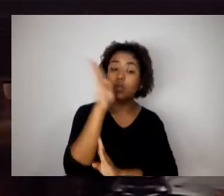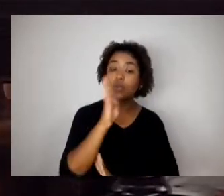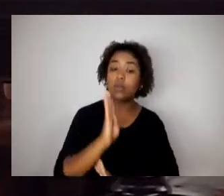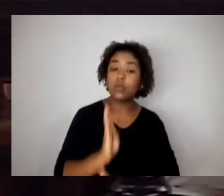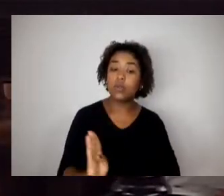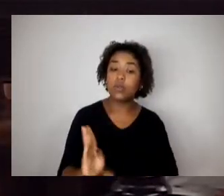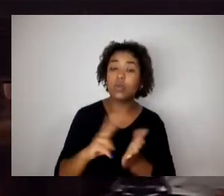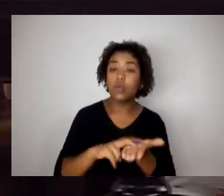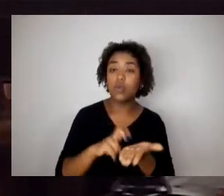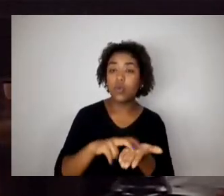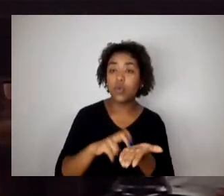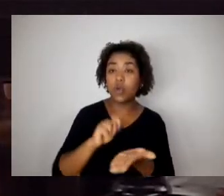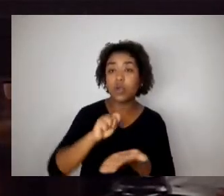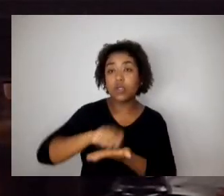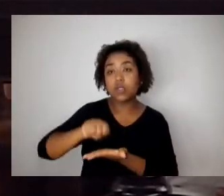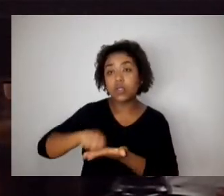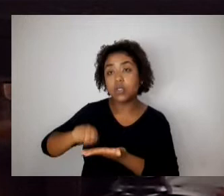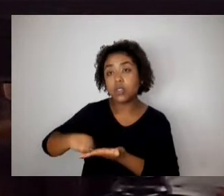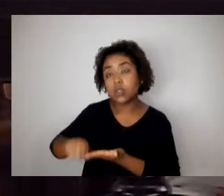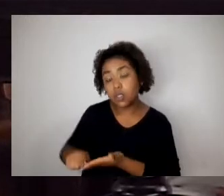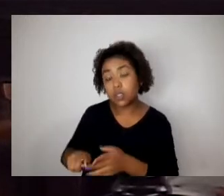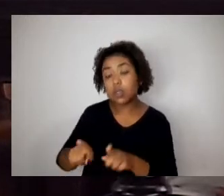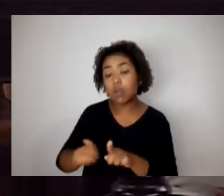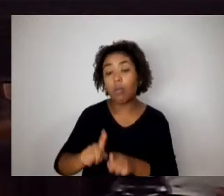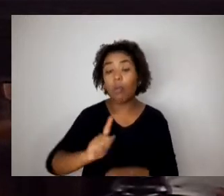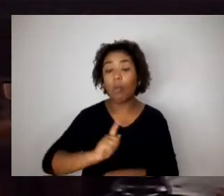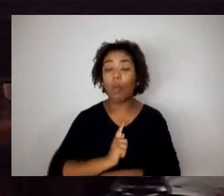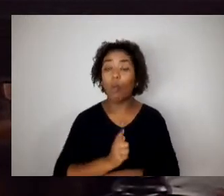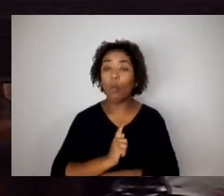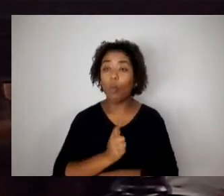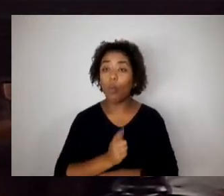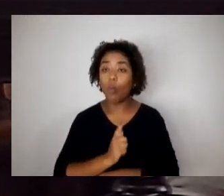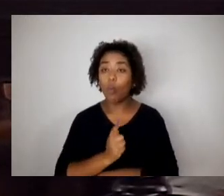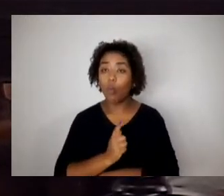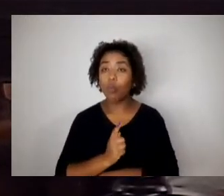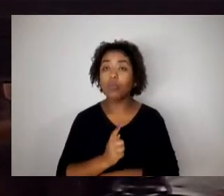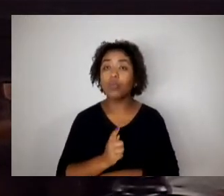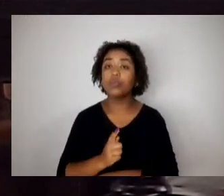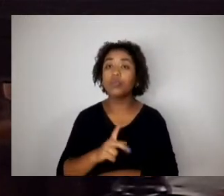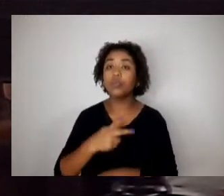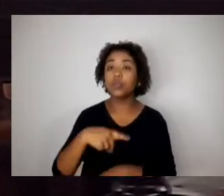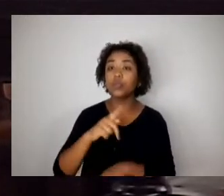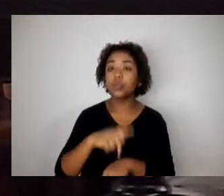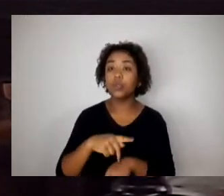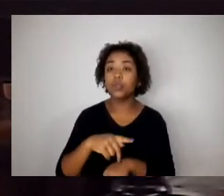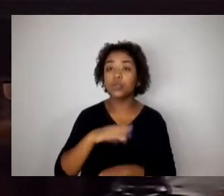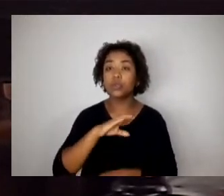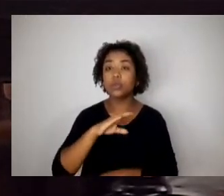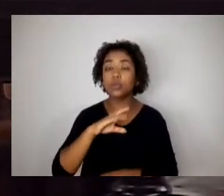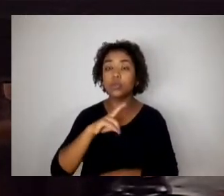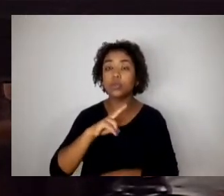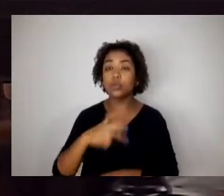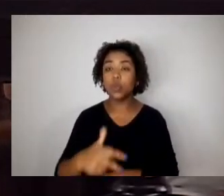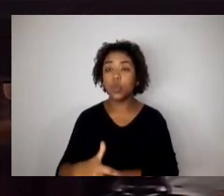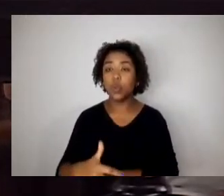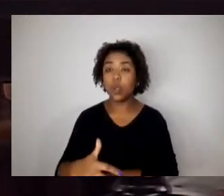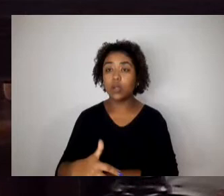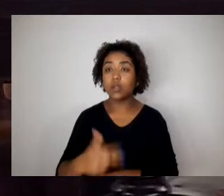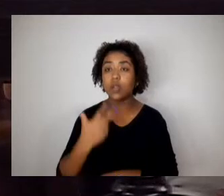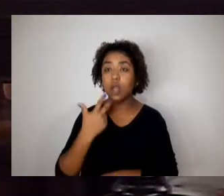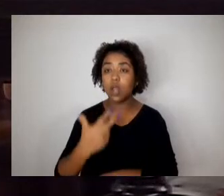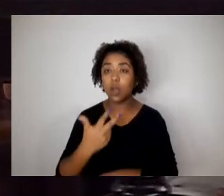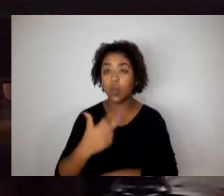elaborada de acordo com a reforma ortográfica ratificada pela comunidade de país de língua portuguesa. Ou seja, aqui ele está falando sobre a